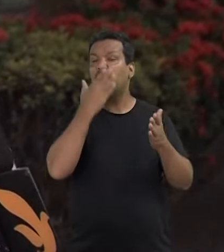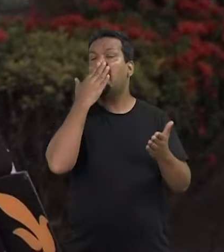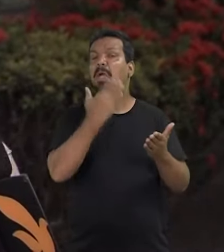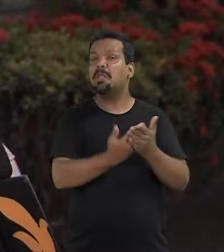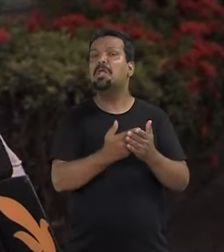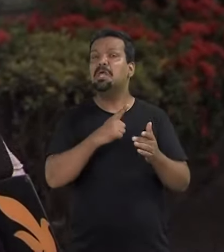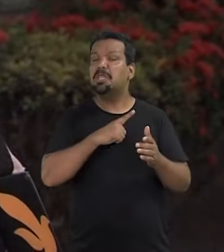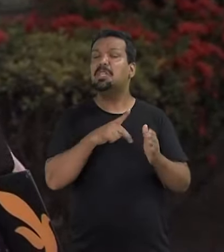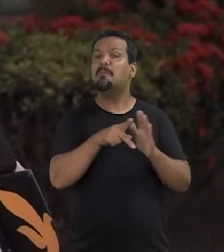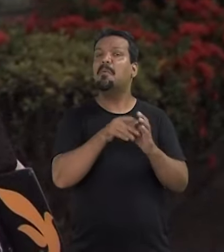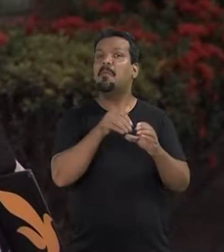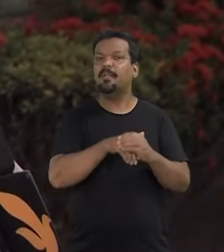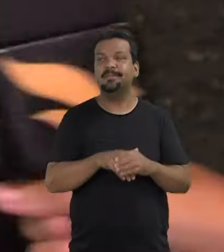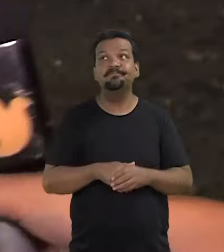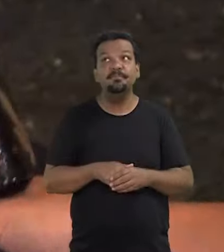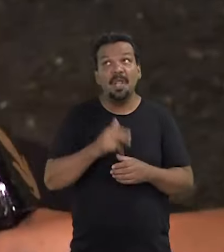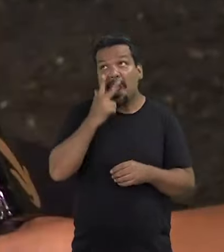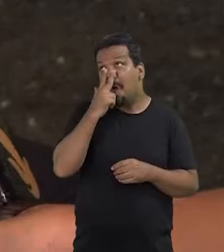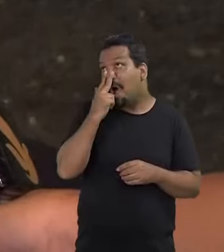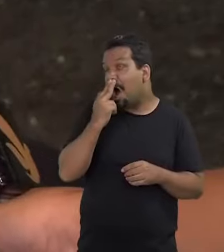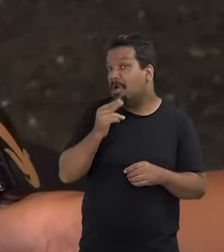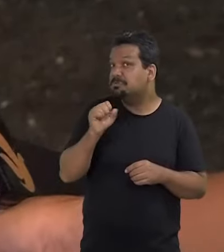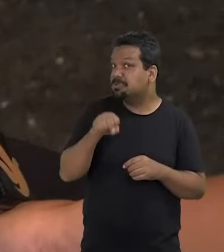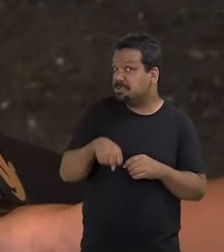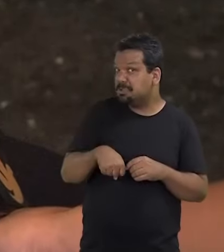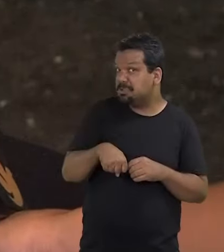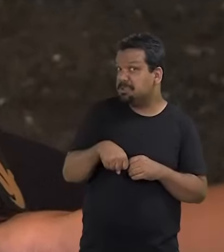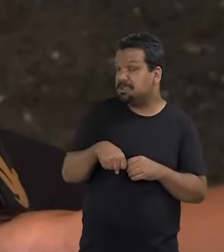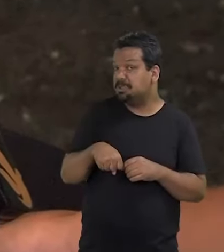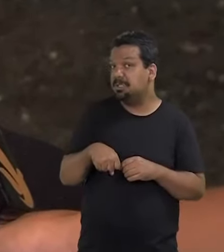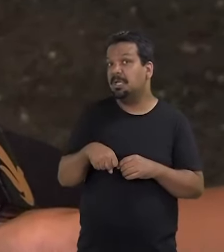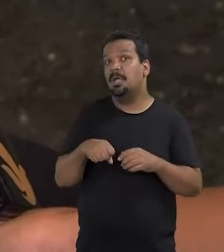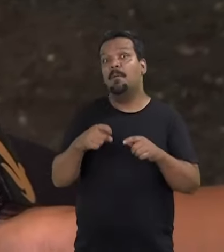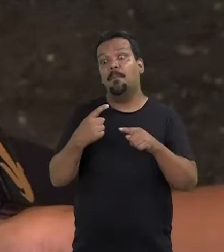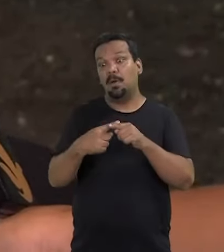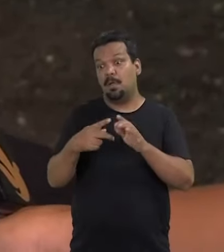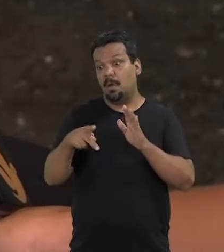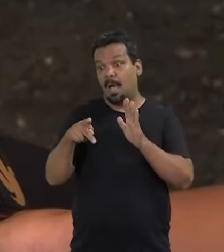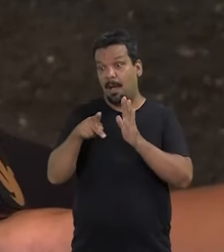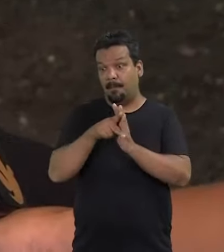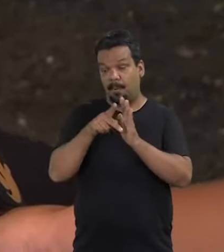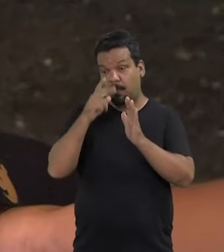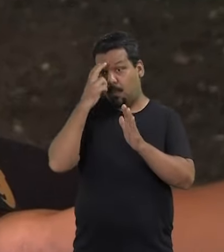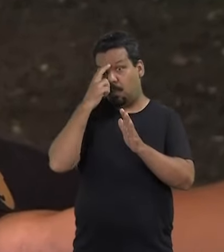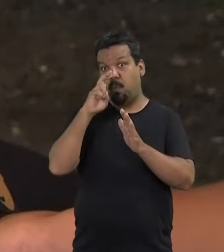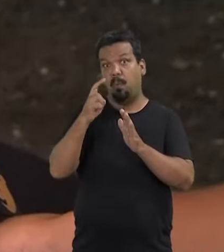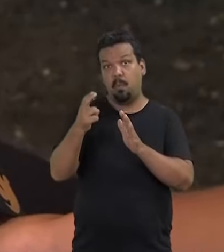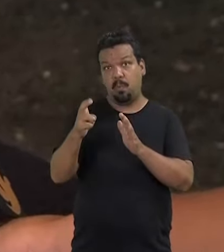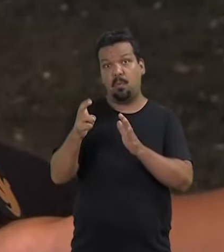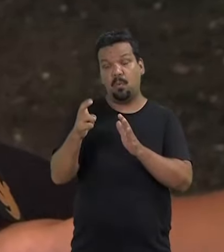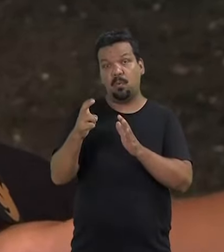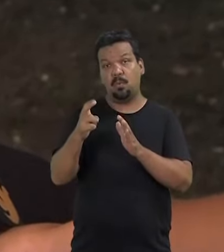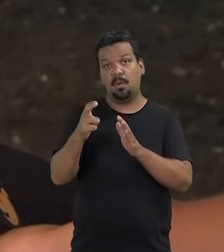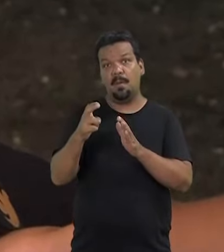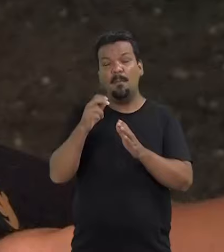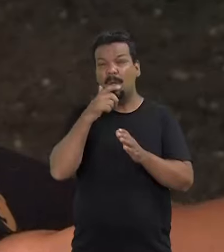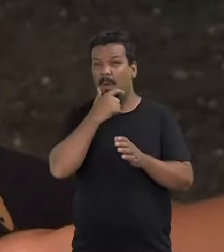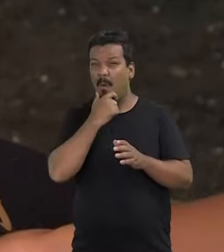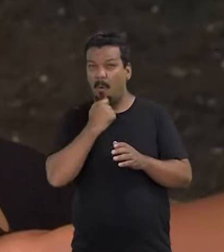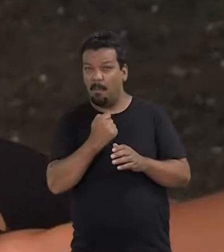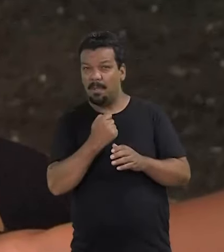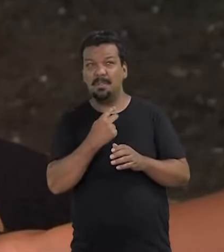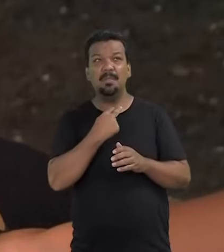Então, eu acredito sim que existe essa votação. Acho que sim por uma questão mais de representatividade e própria cultura em si.